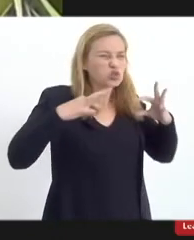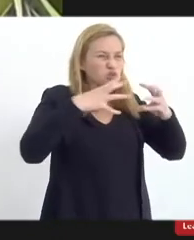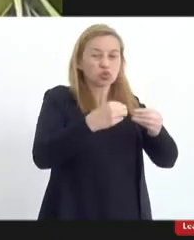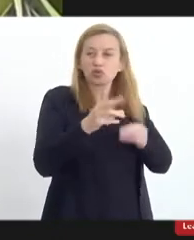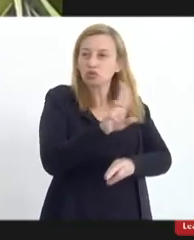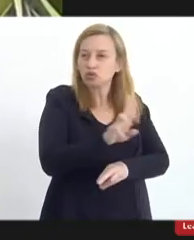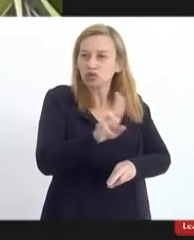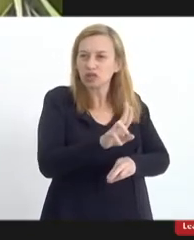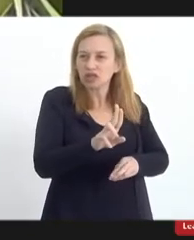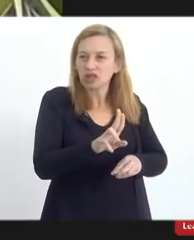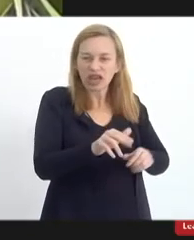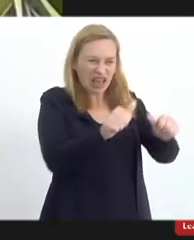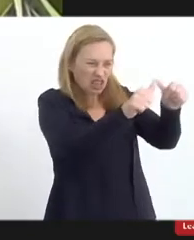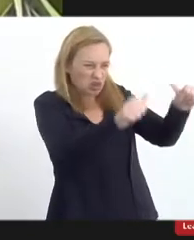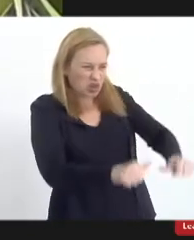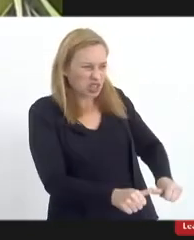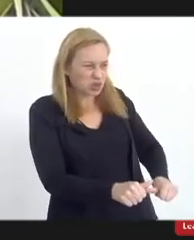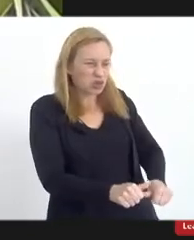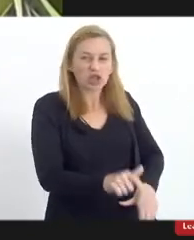adoradora de Lucifer,